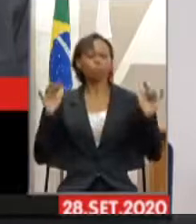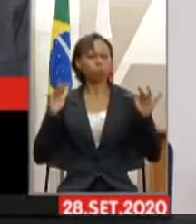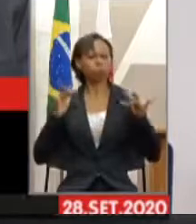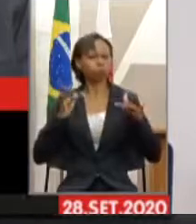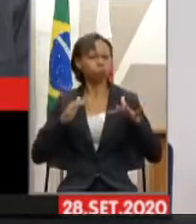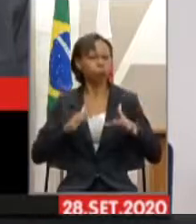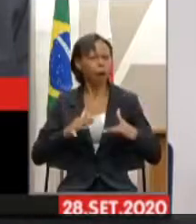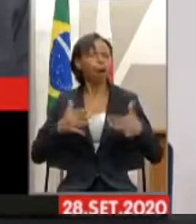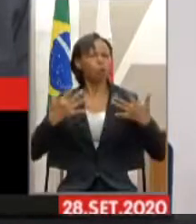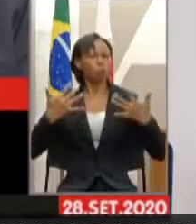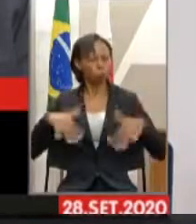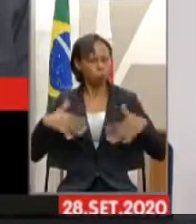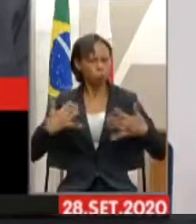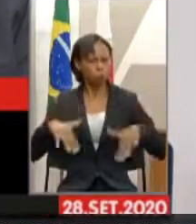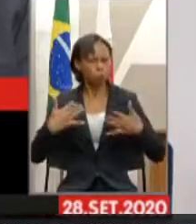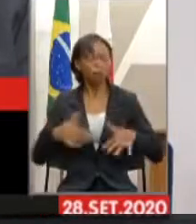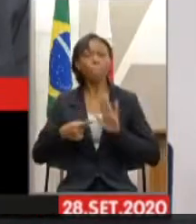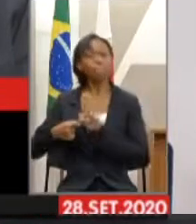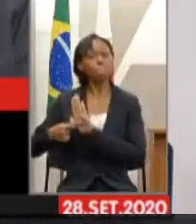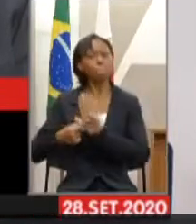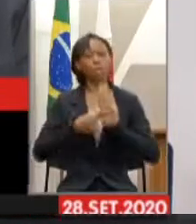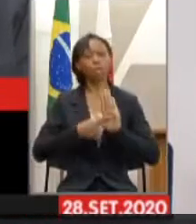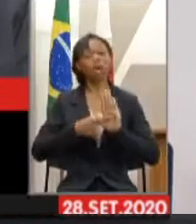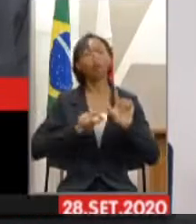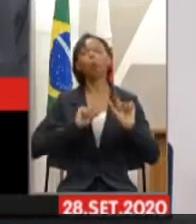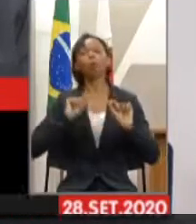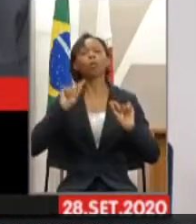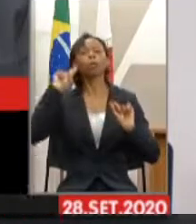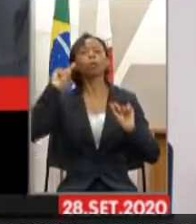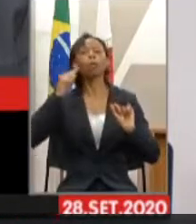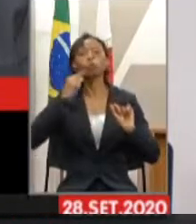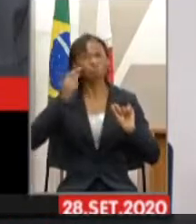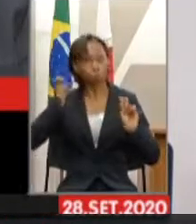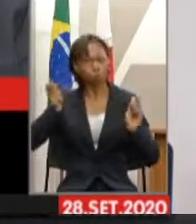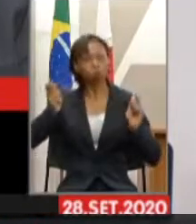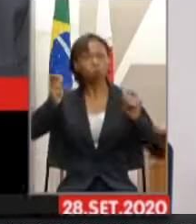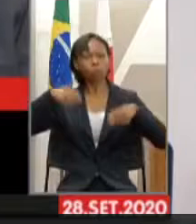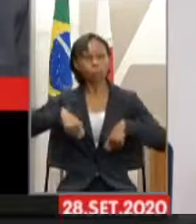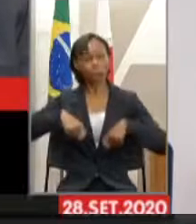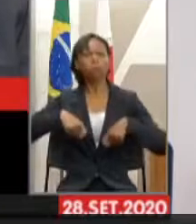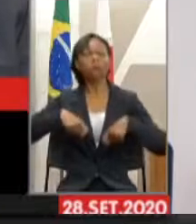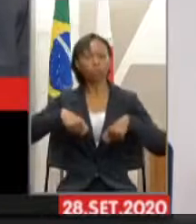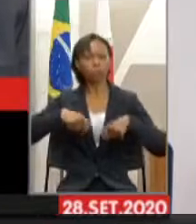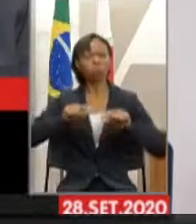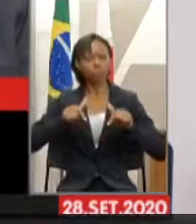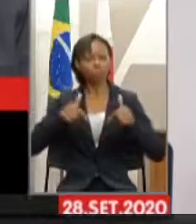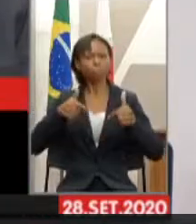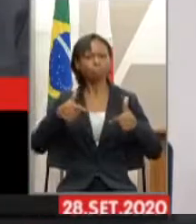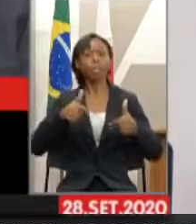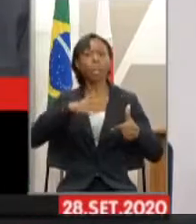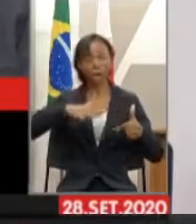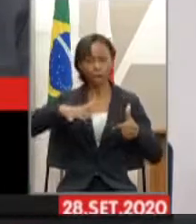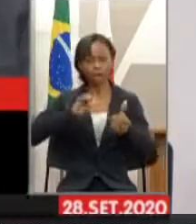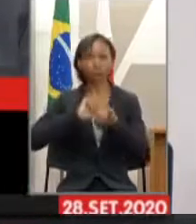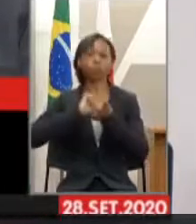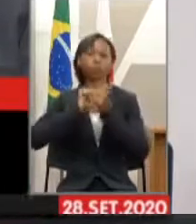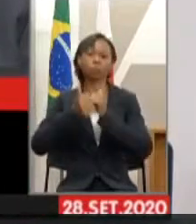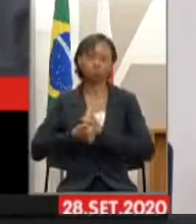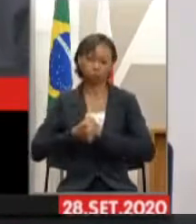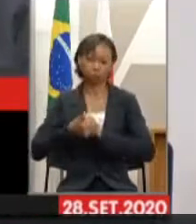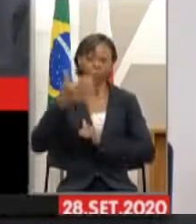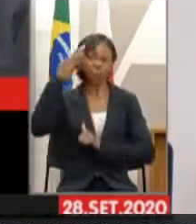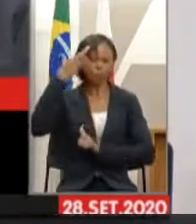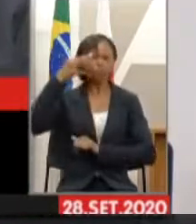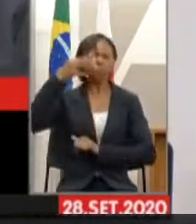o que os surdos de Belo Horizonte e de Minas Gerais são capazes de fazer até no nível do esporte. Temos certeza